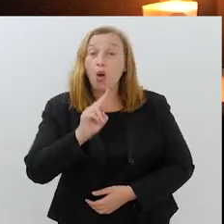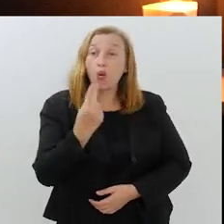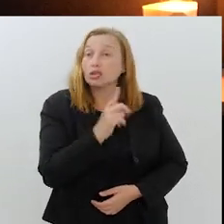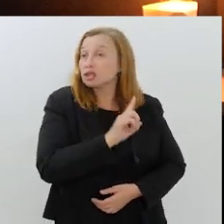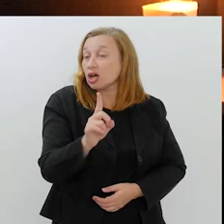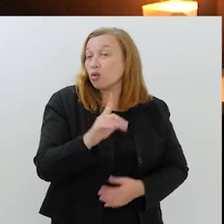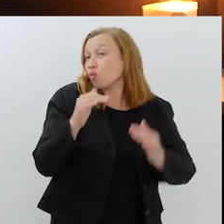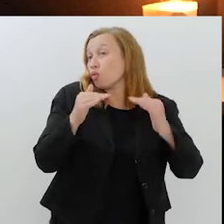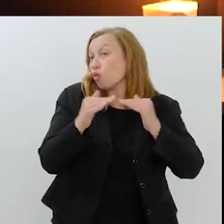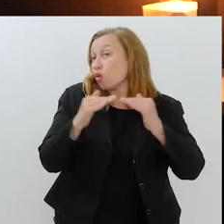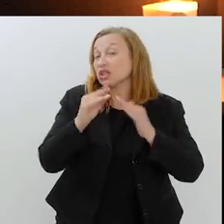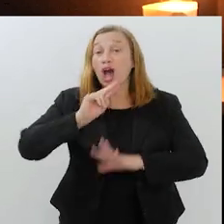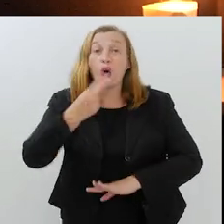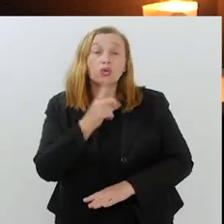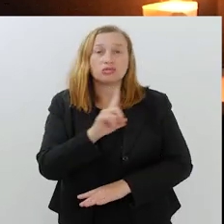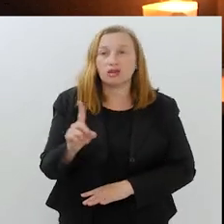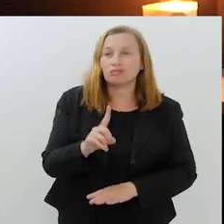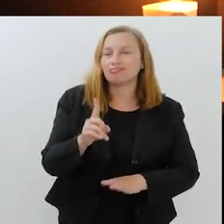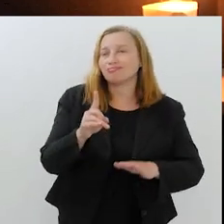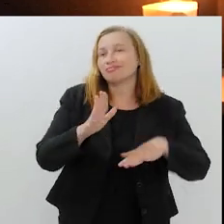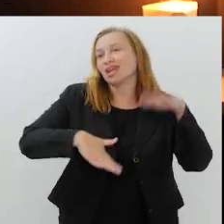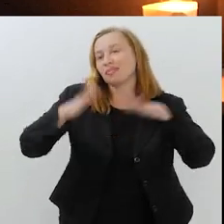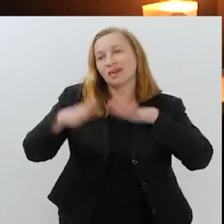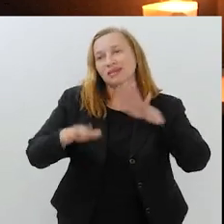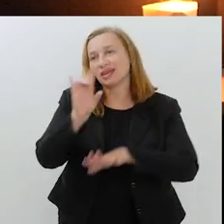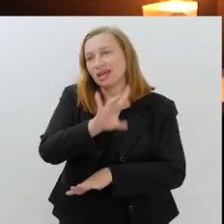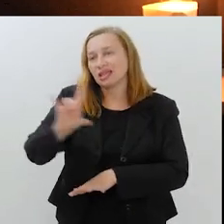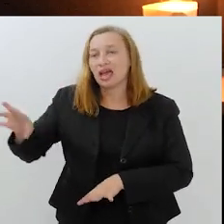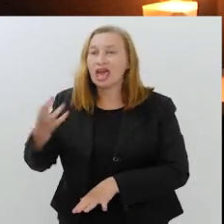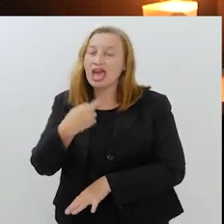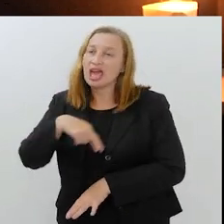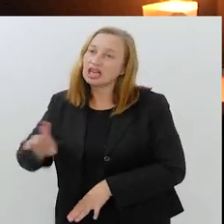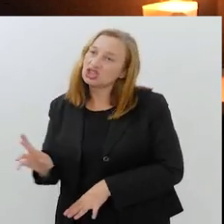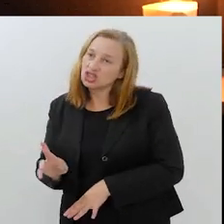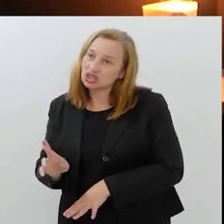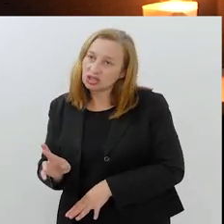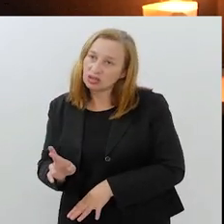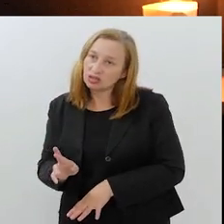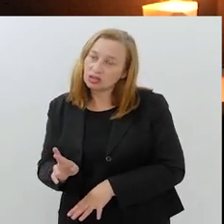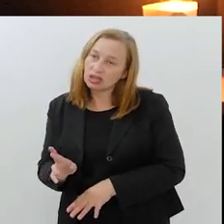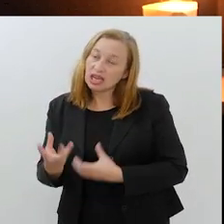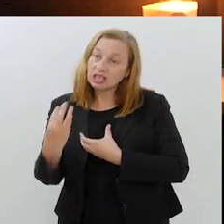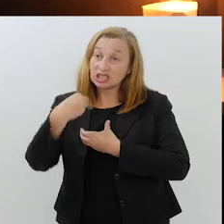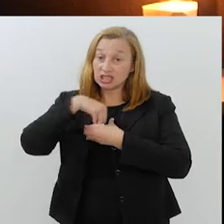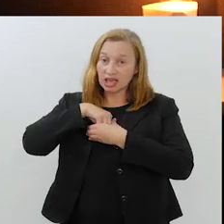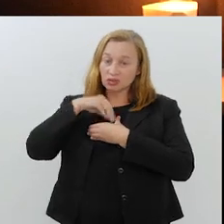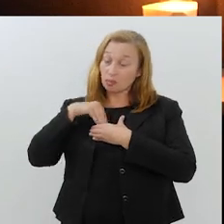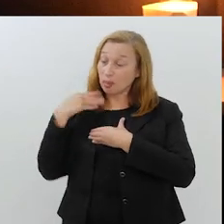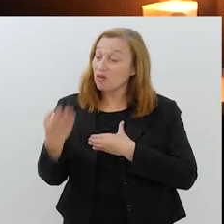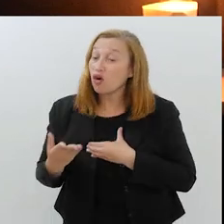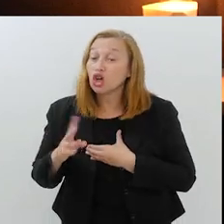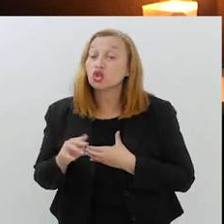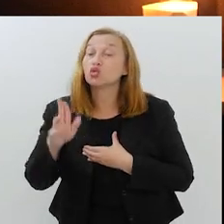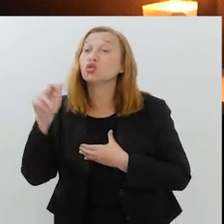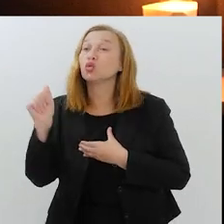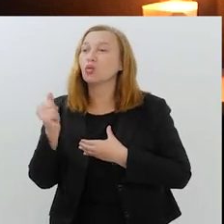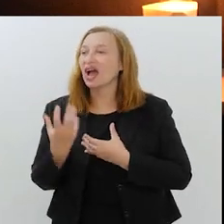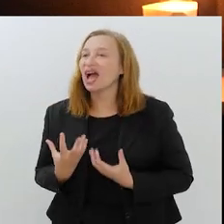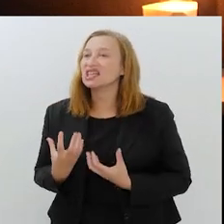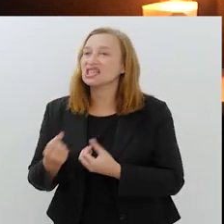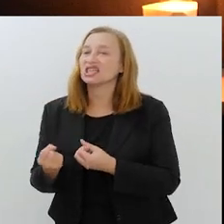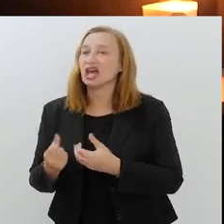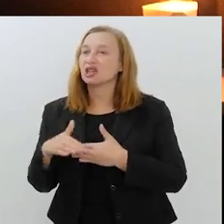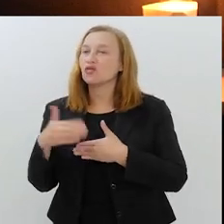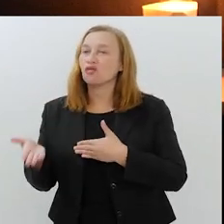gostar ou não, se ela vai simpatizar ou não, concordar ou não, é de cada um. Porque religião é algo que tem que ser de dentro para fora, né?